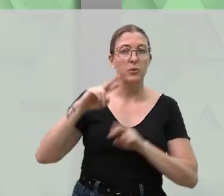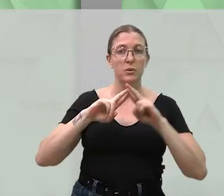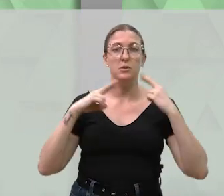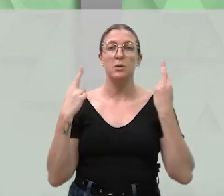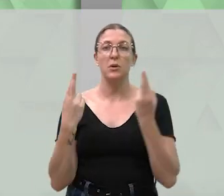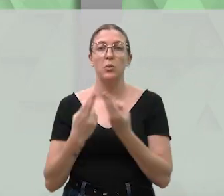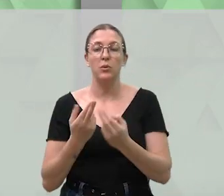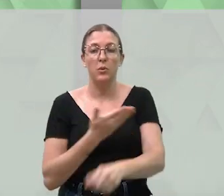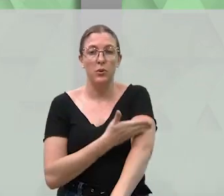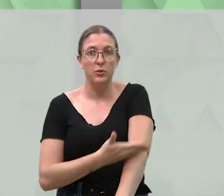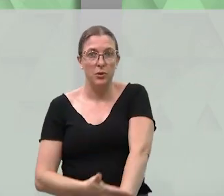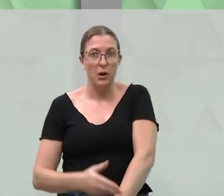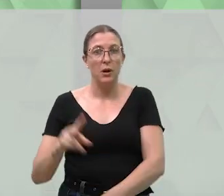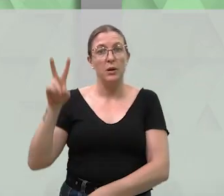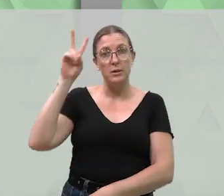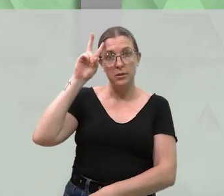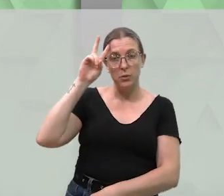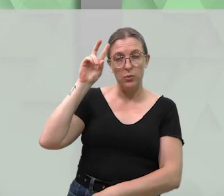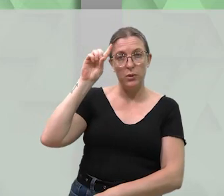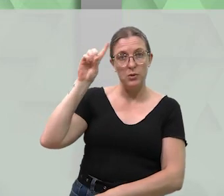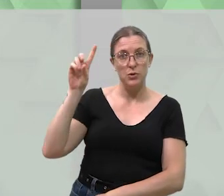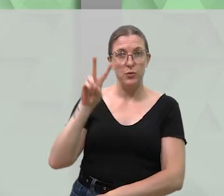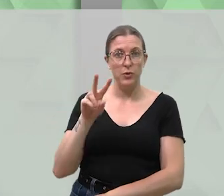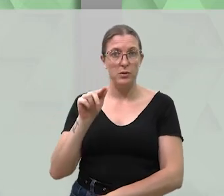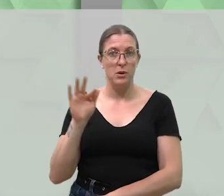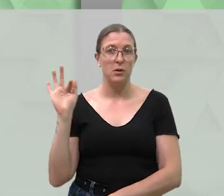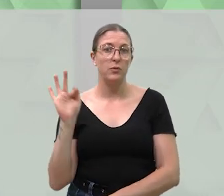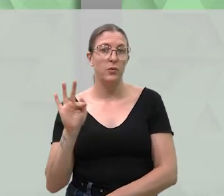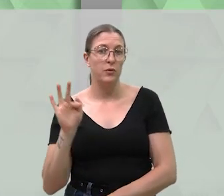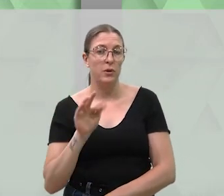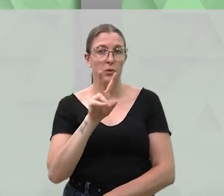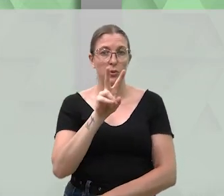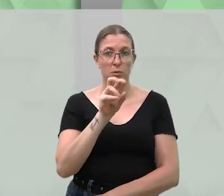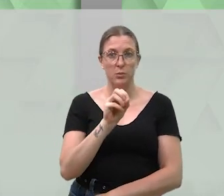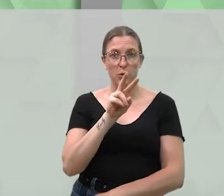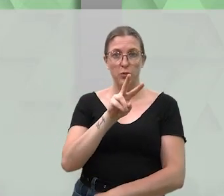na sessão ordinária de segunda-feira, 27 de fevereiro de 2023.